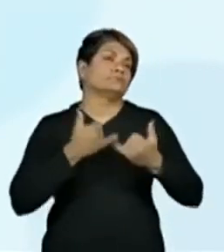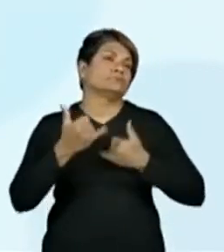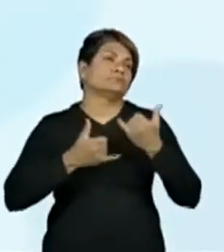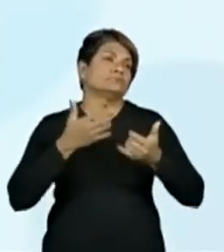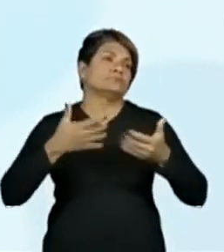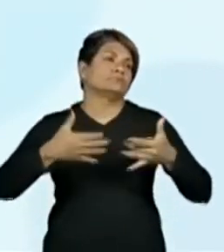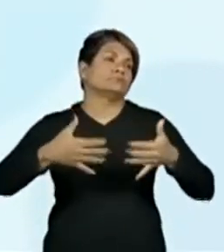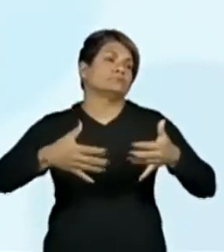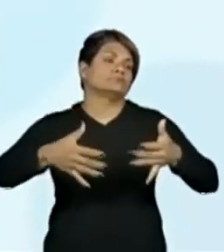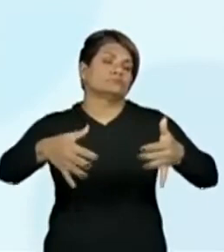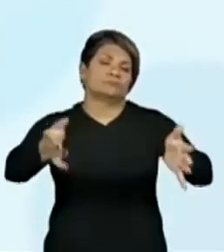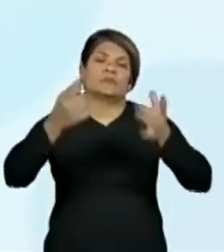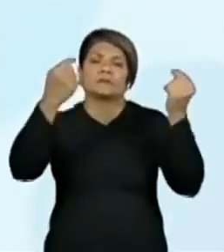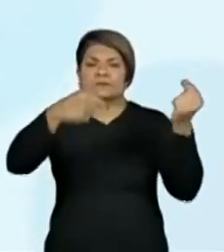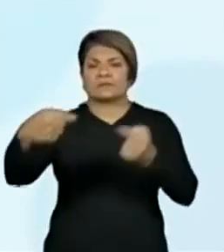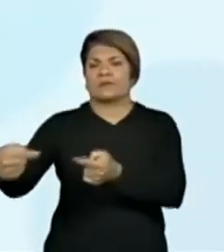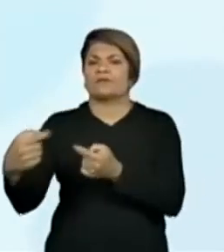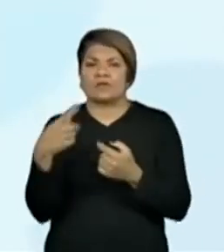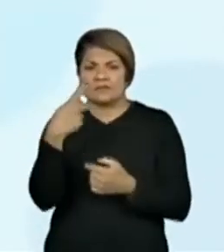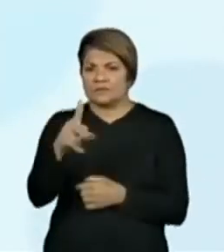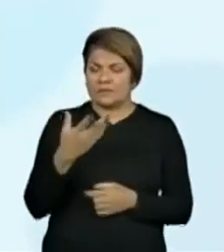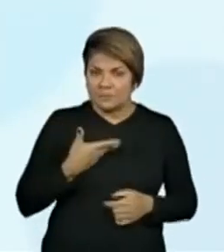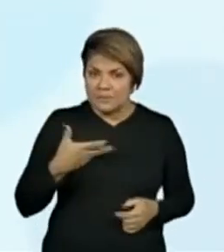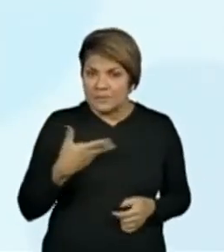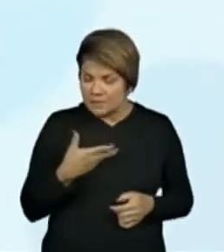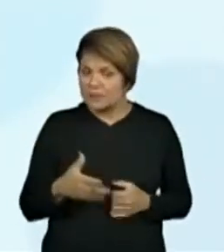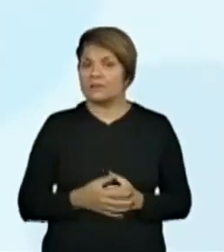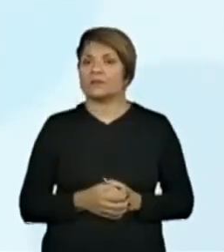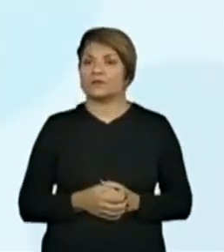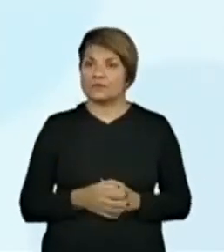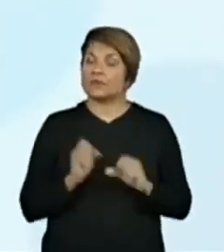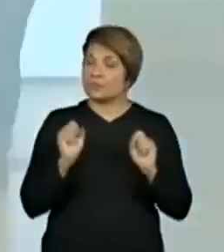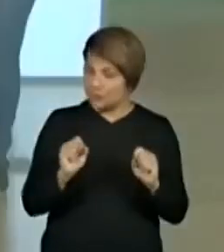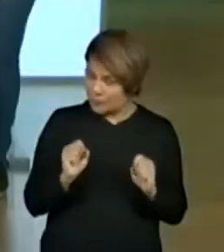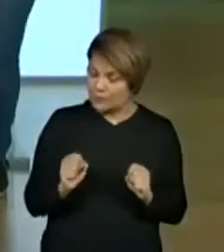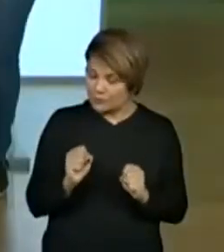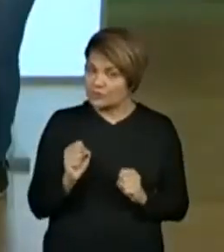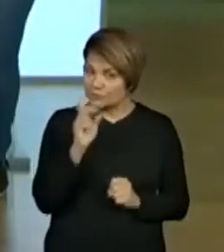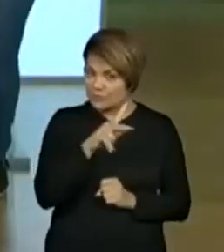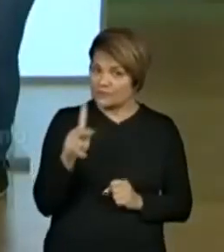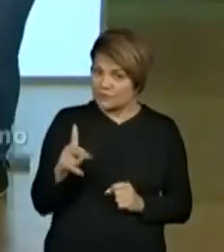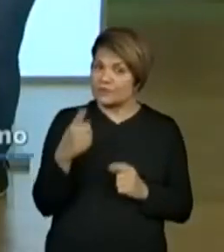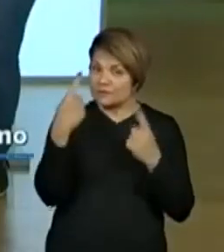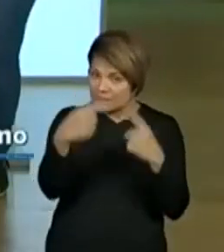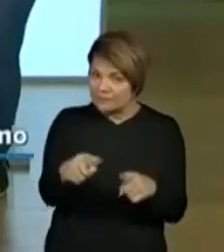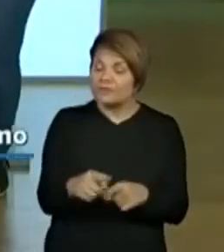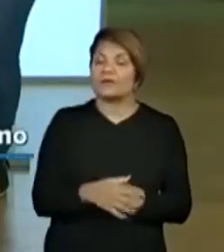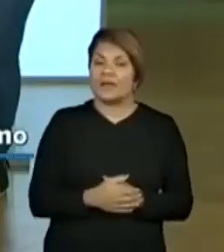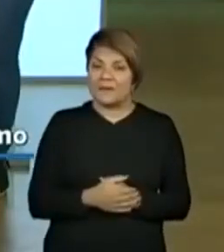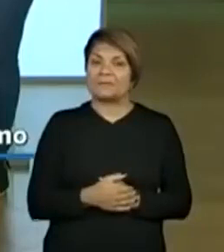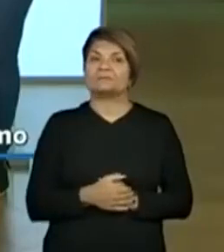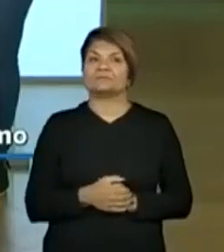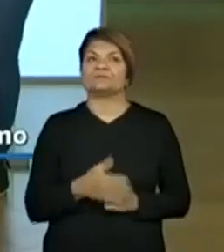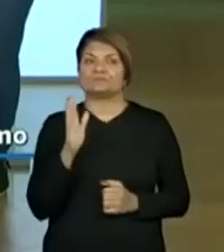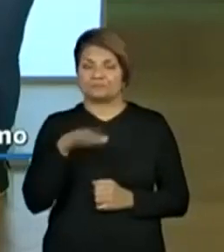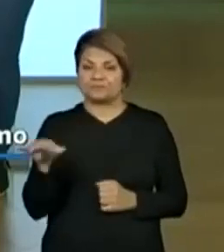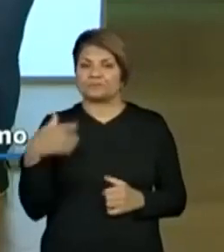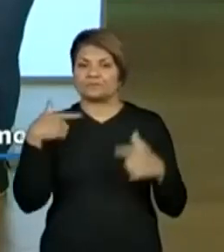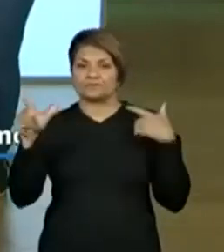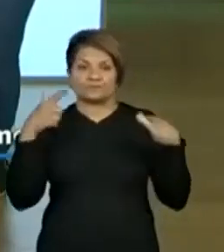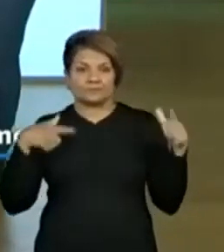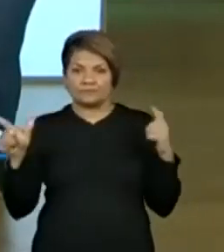desafiar aí os seus amigos, a professora pode desafiar os alunos a colocar outros algarismos,